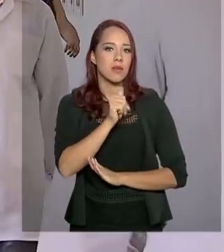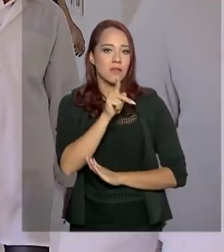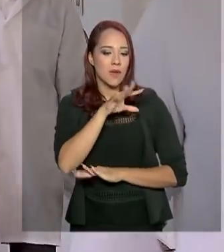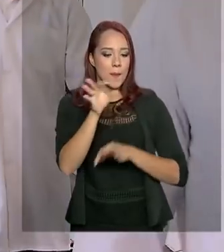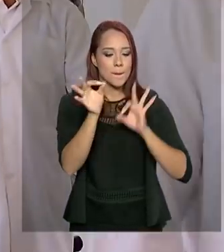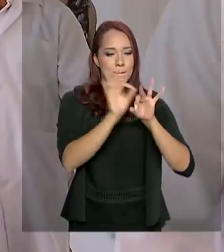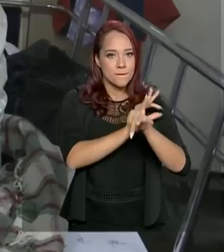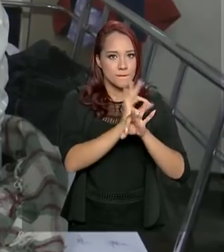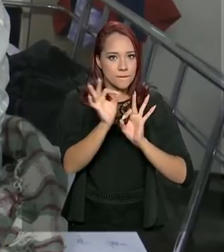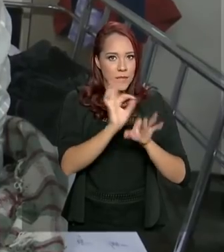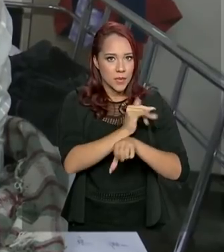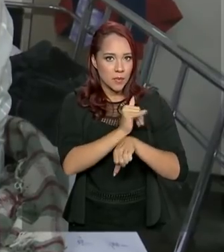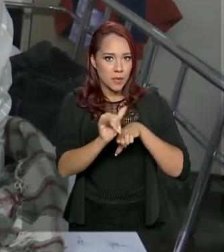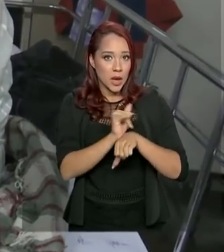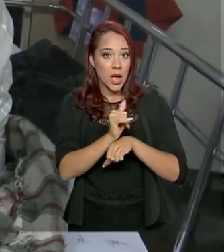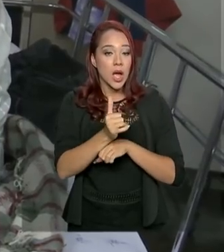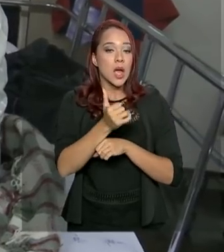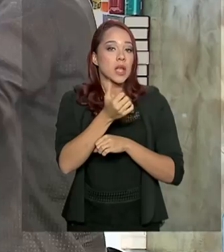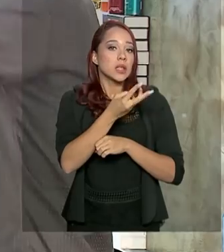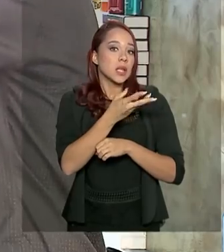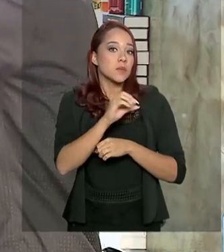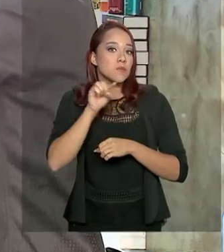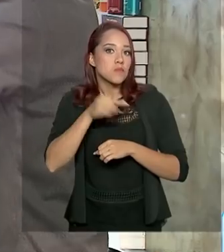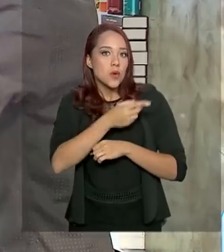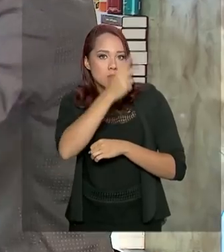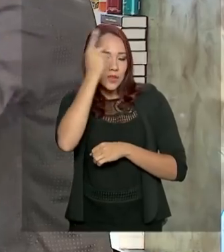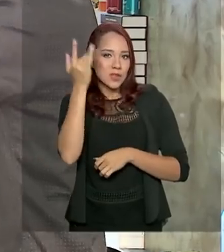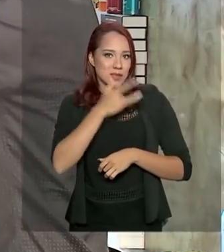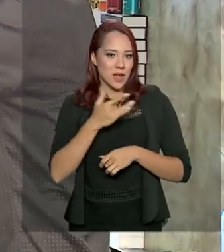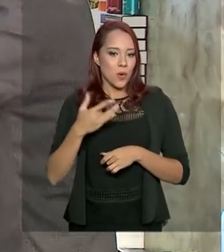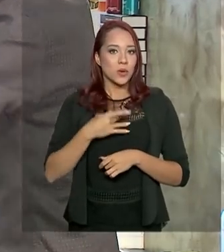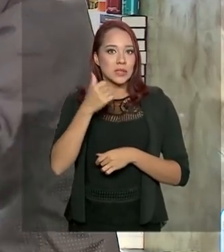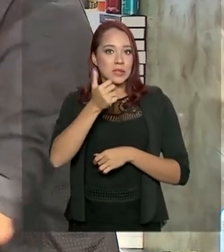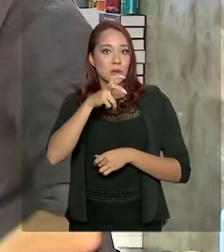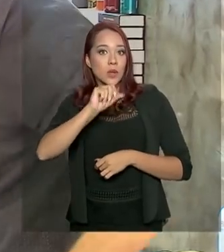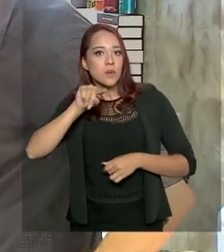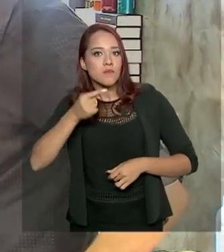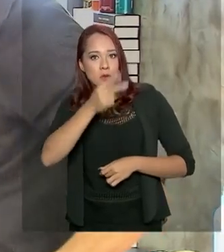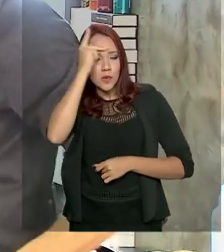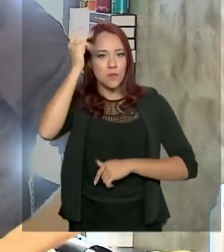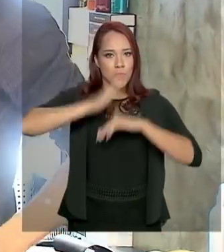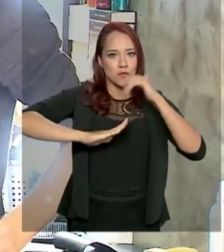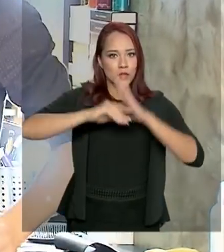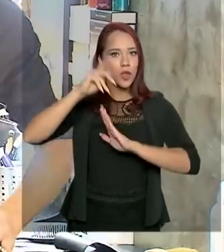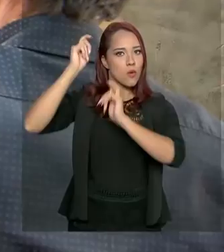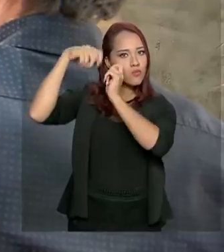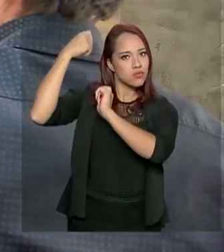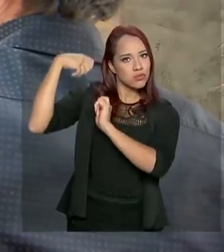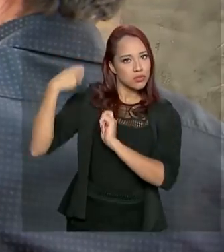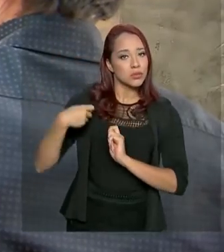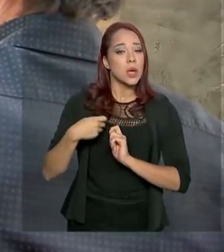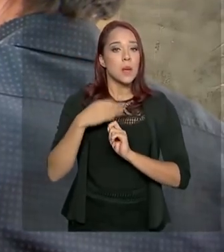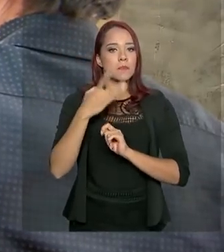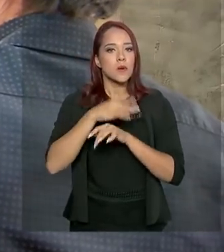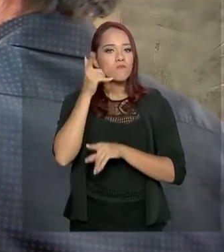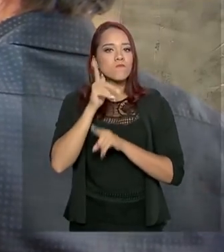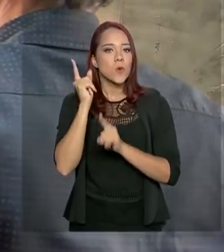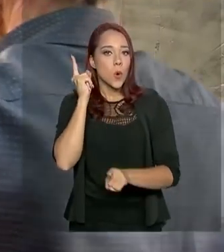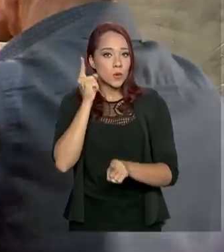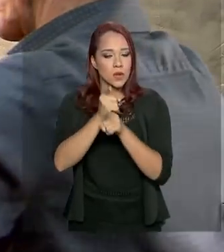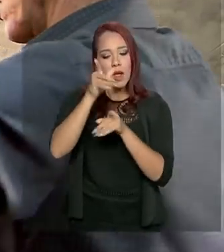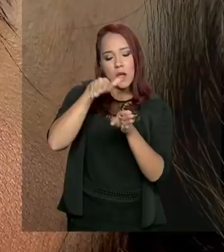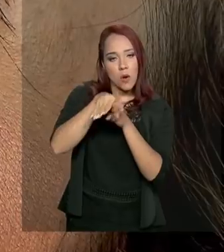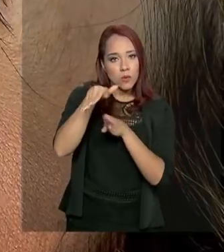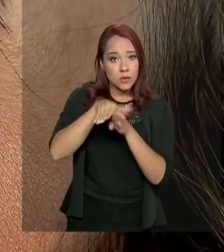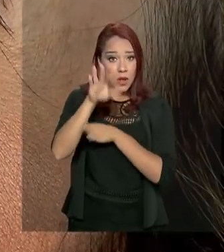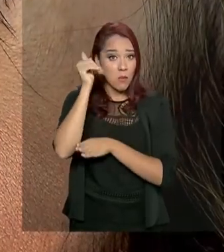340 mil agentes de saúde e 150 mil profissionais de salões de beleza para identificar e